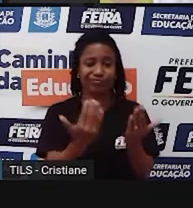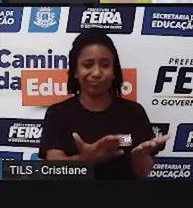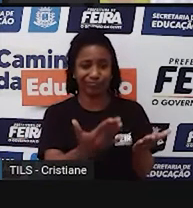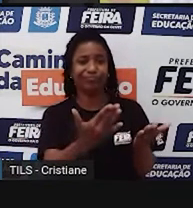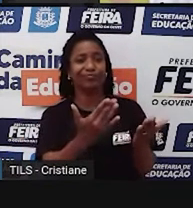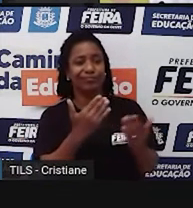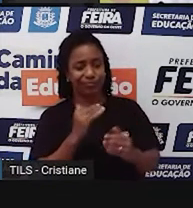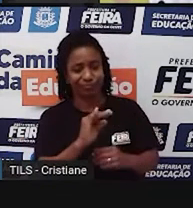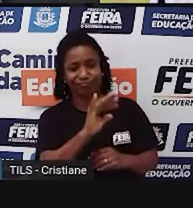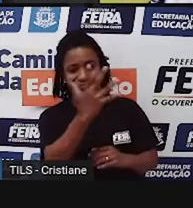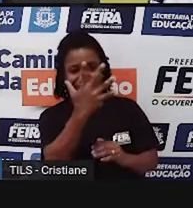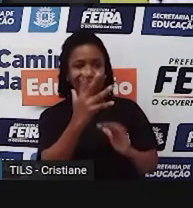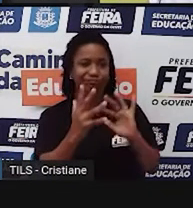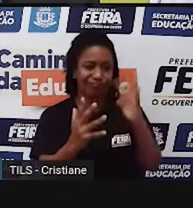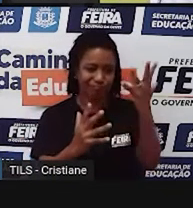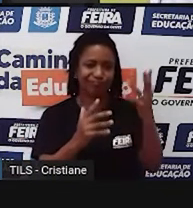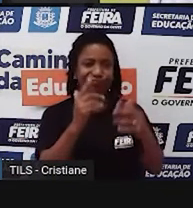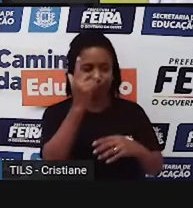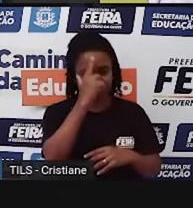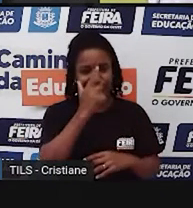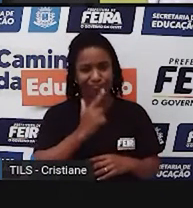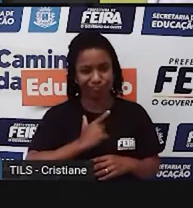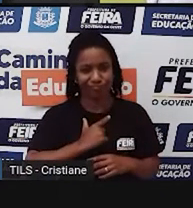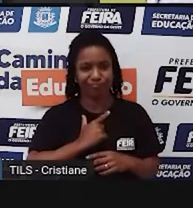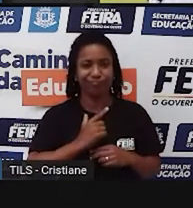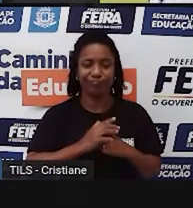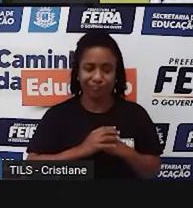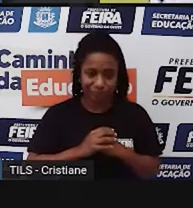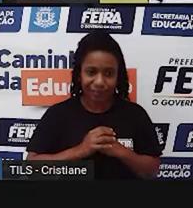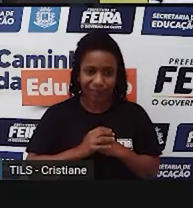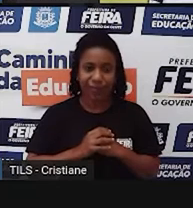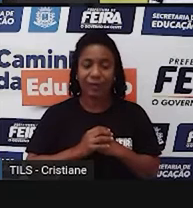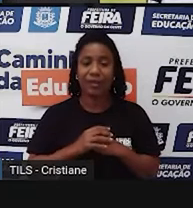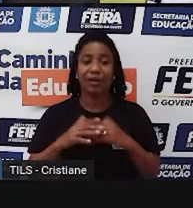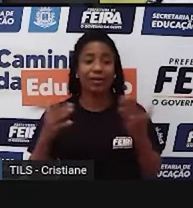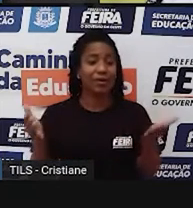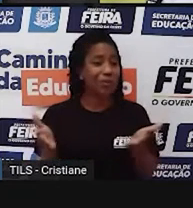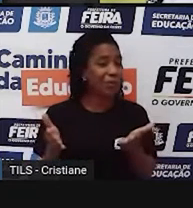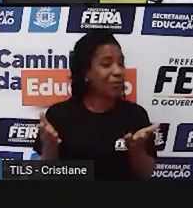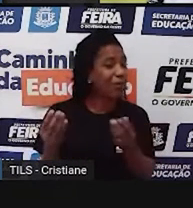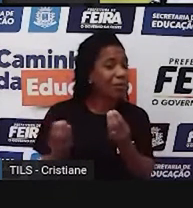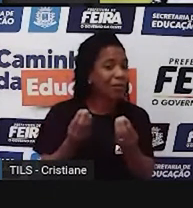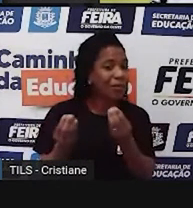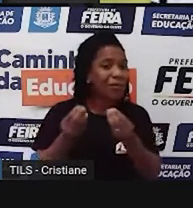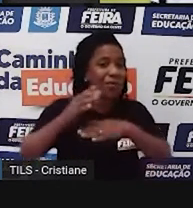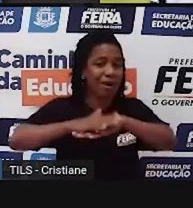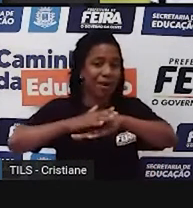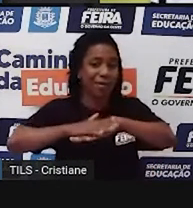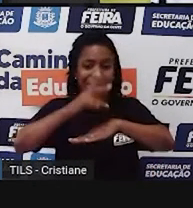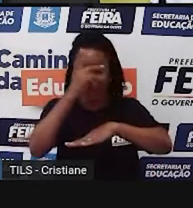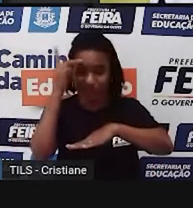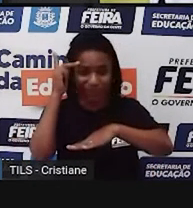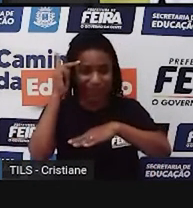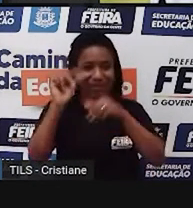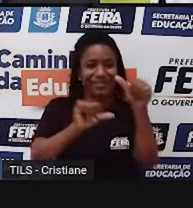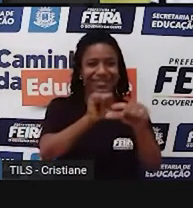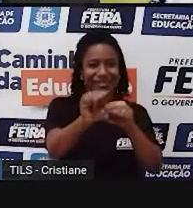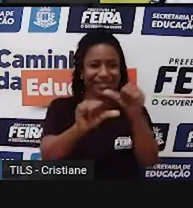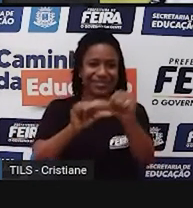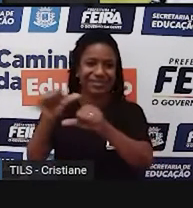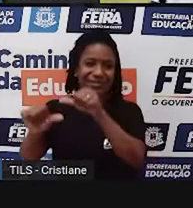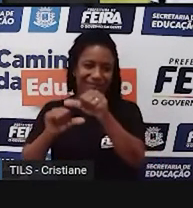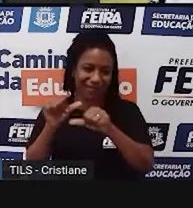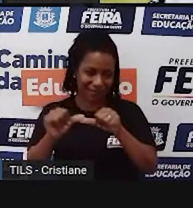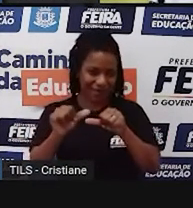fomos nós quem construímos. Então, vamos falar sobre isso hoje, né, como esse trabalho humano transforma esse espaço de vivência do homem.